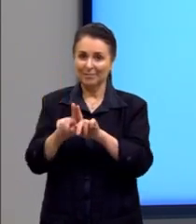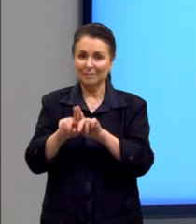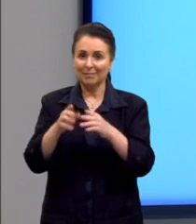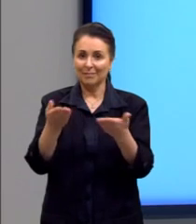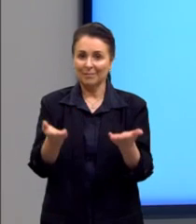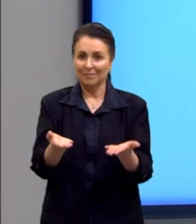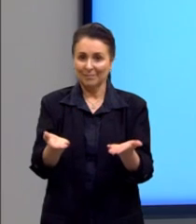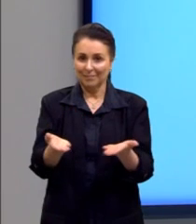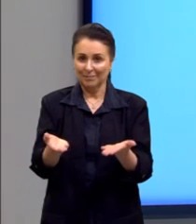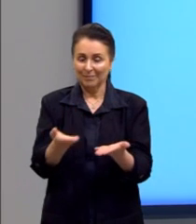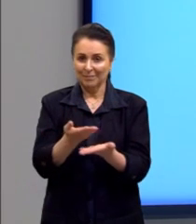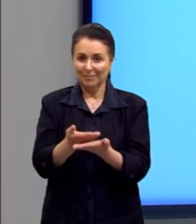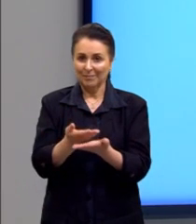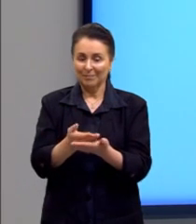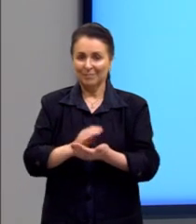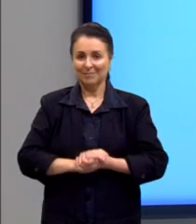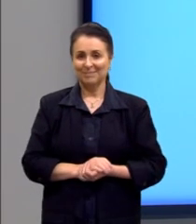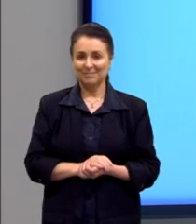aula de hoje.